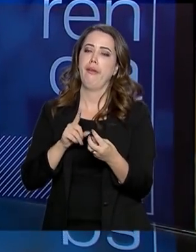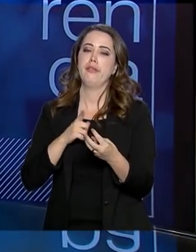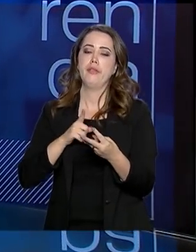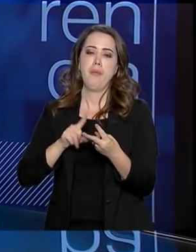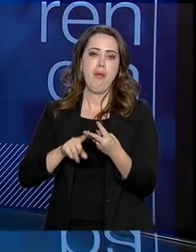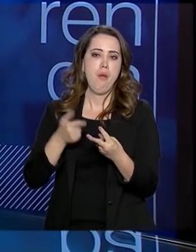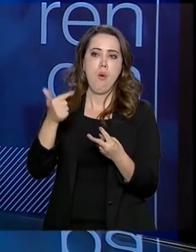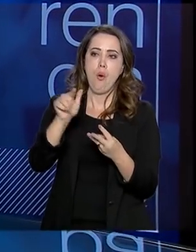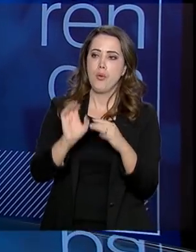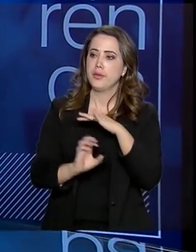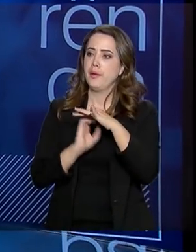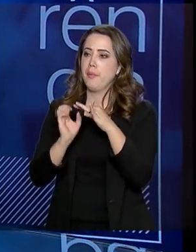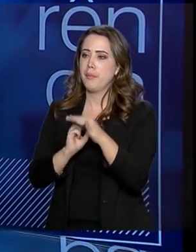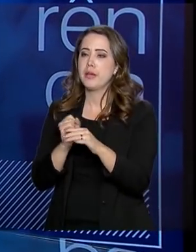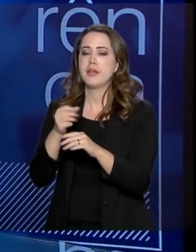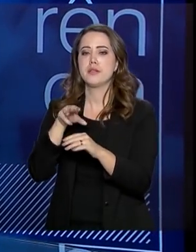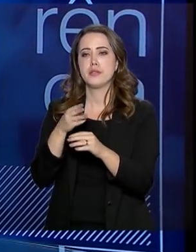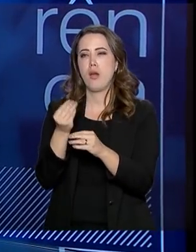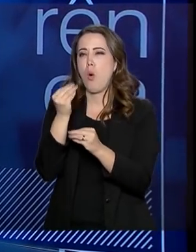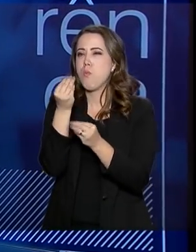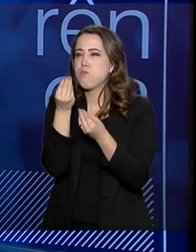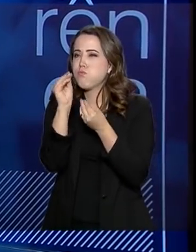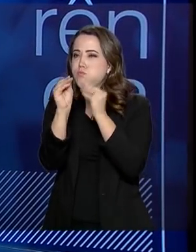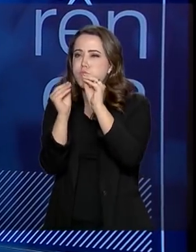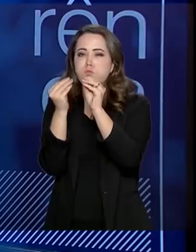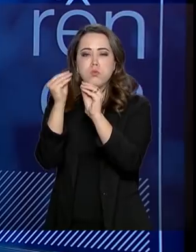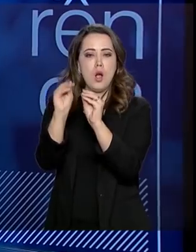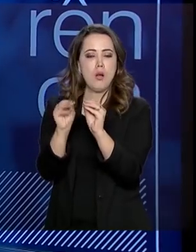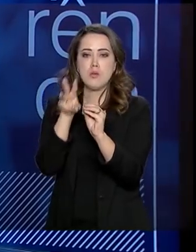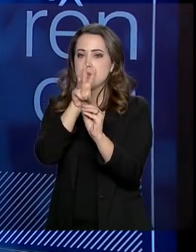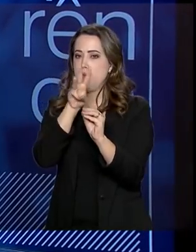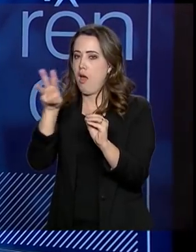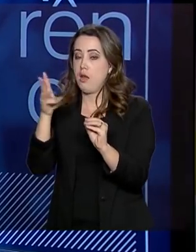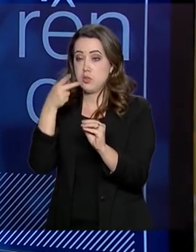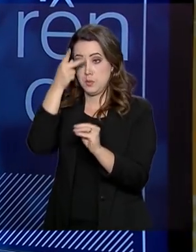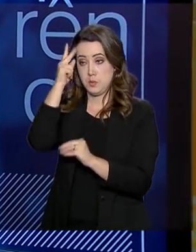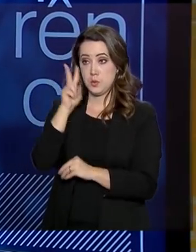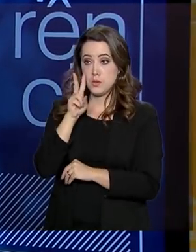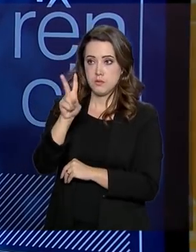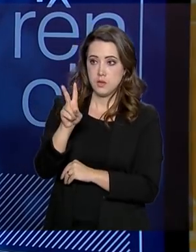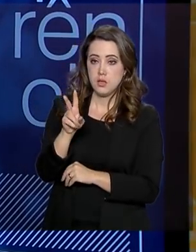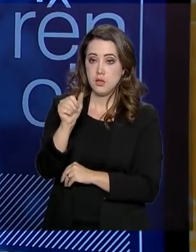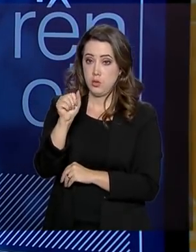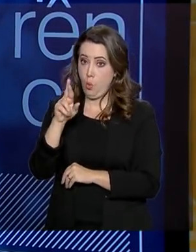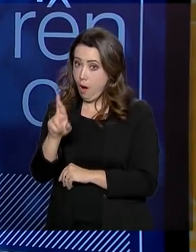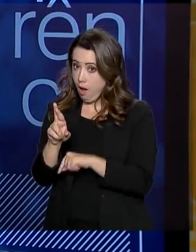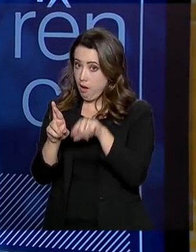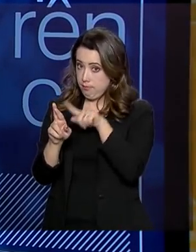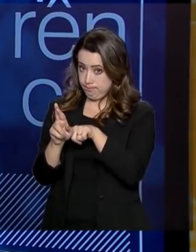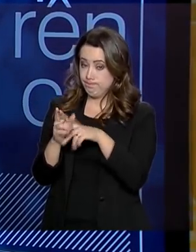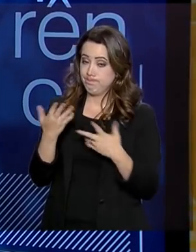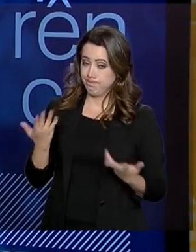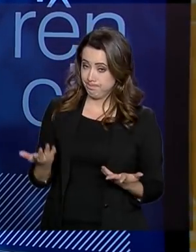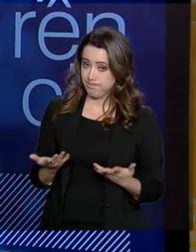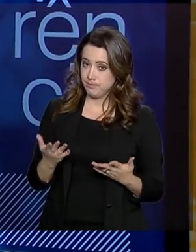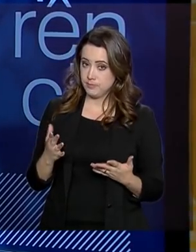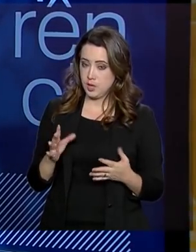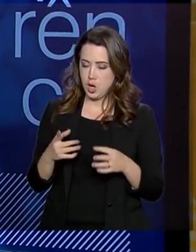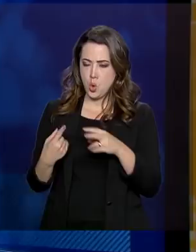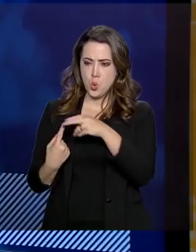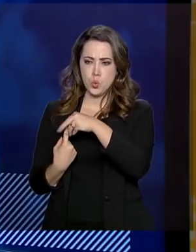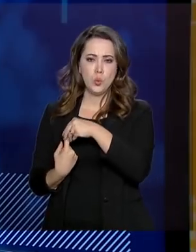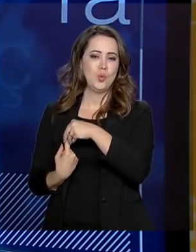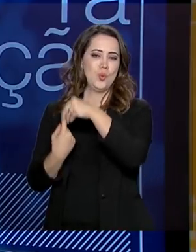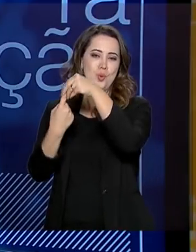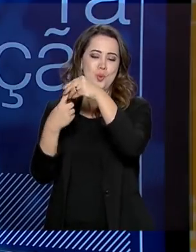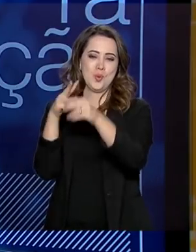empresa de tecnologia que mantém esse site no ar, para as pessoas poderem acessar. A consolidação de canais digitais vai criar